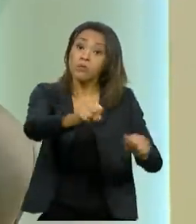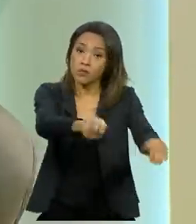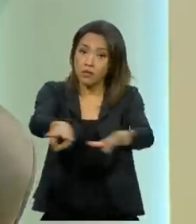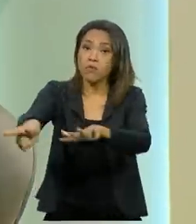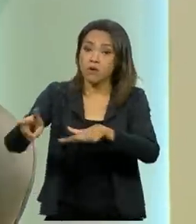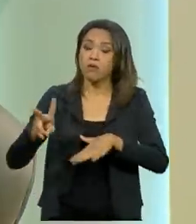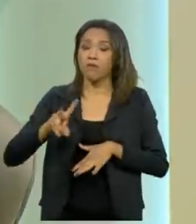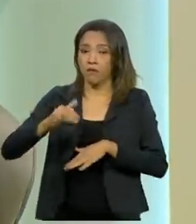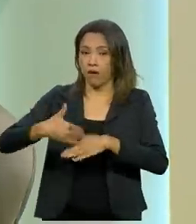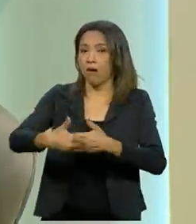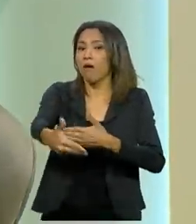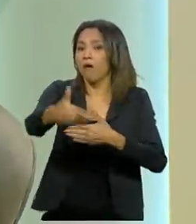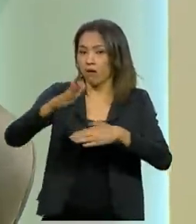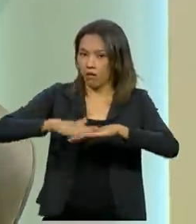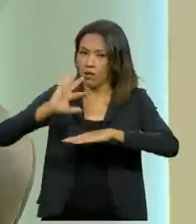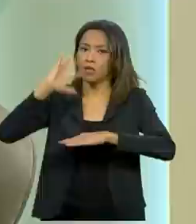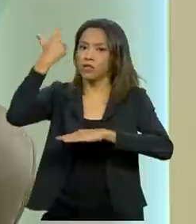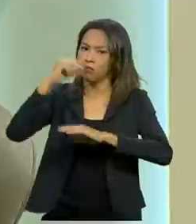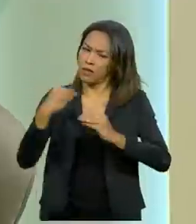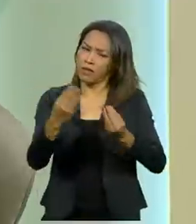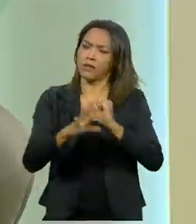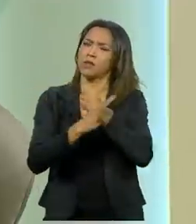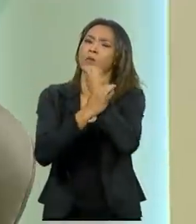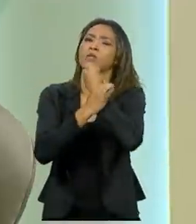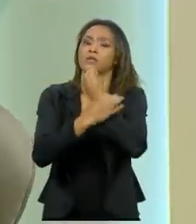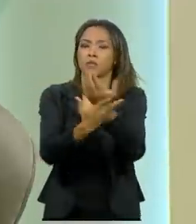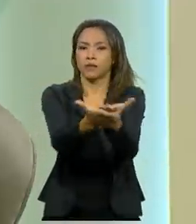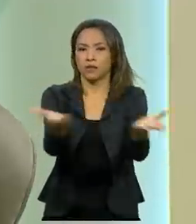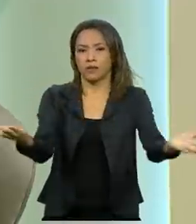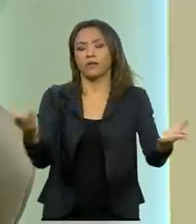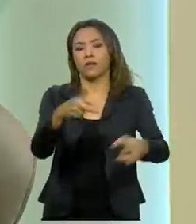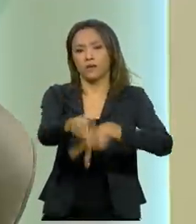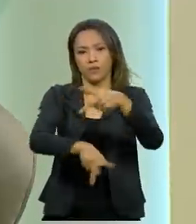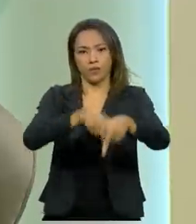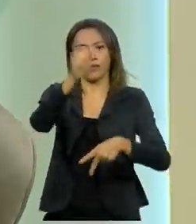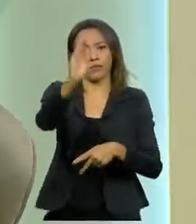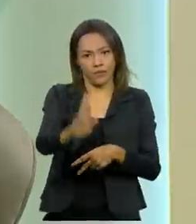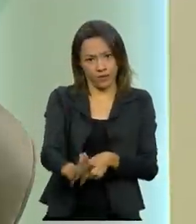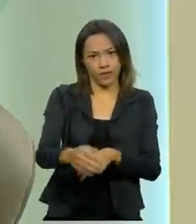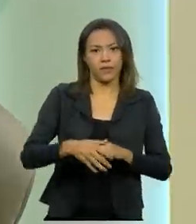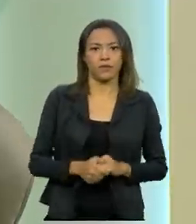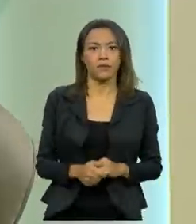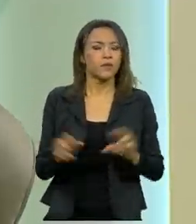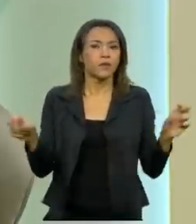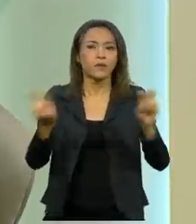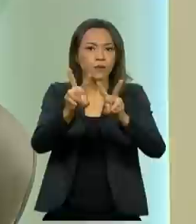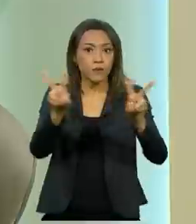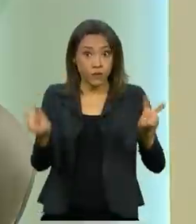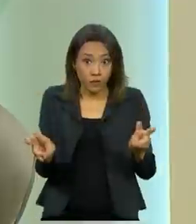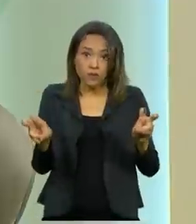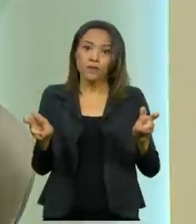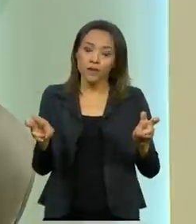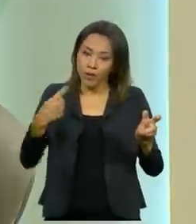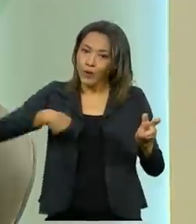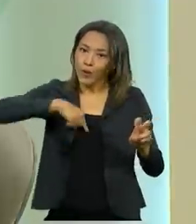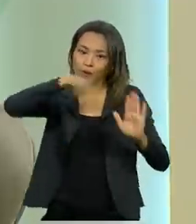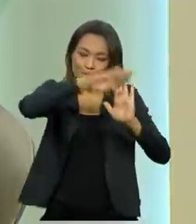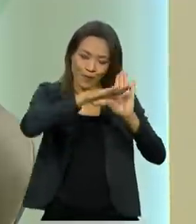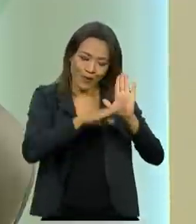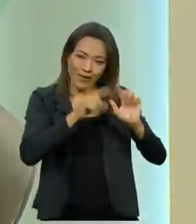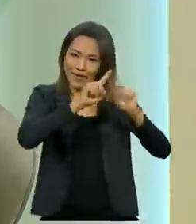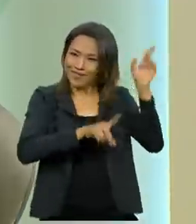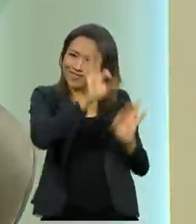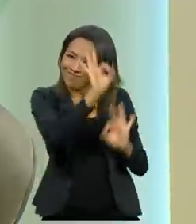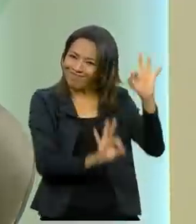a respeito disso, dá mais segurança à população brasileira, né? Acerca do nosso Programa Nacional